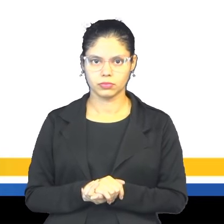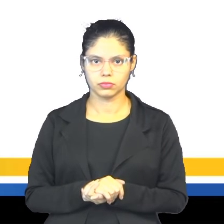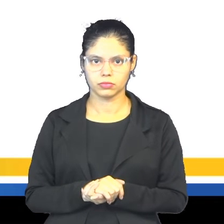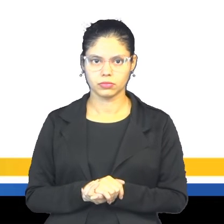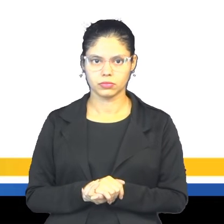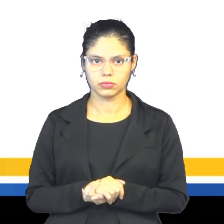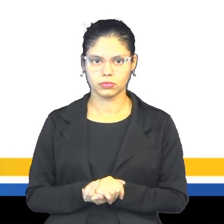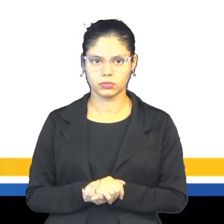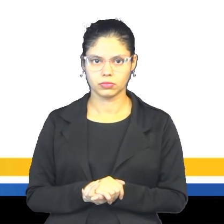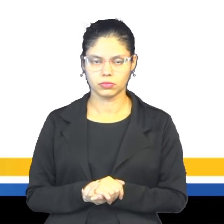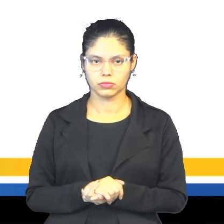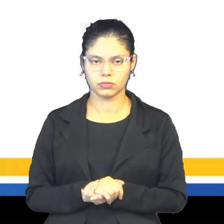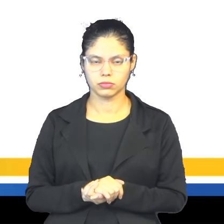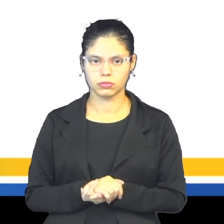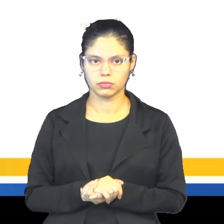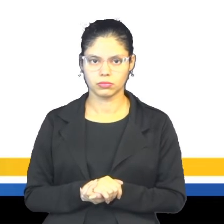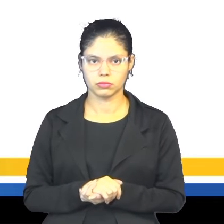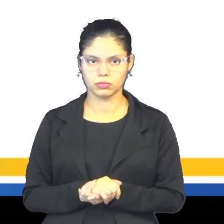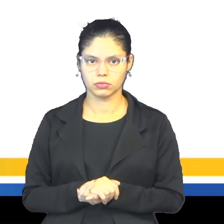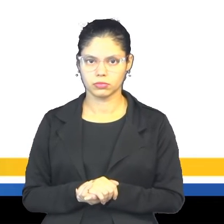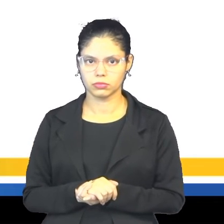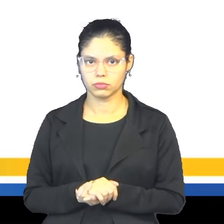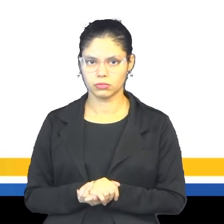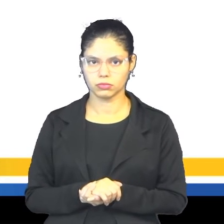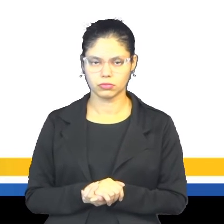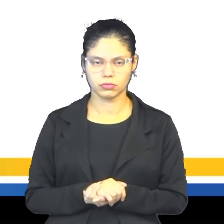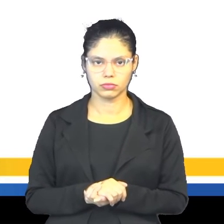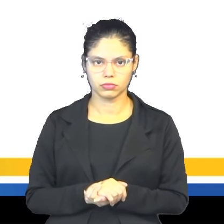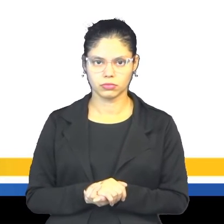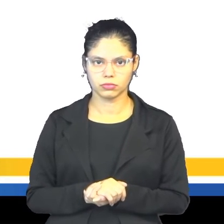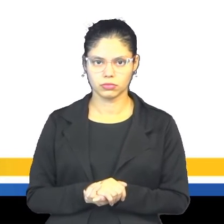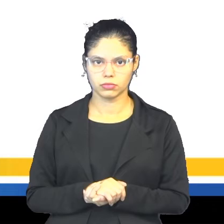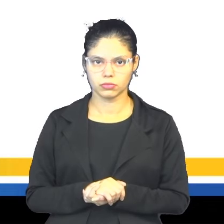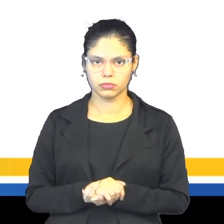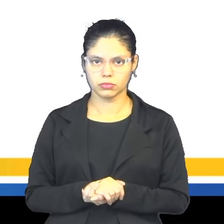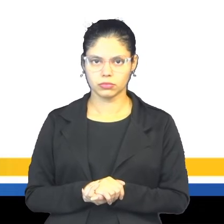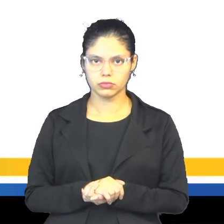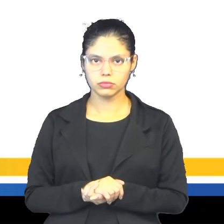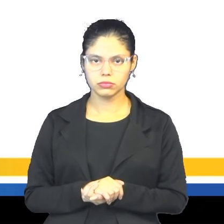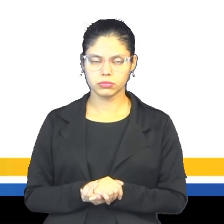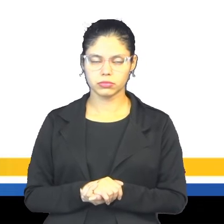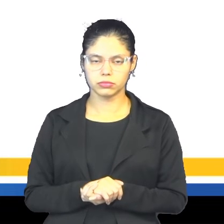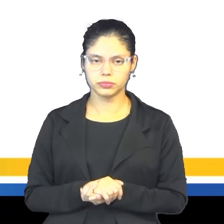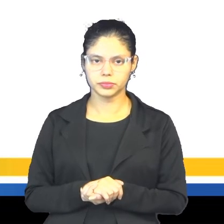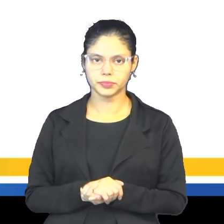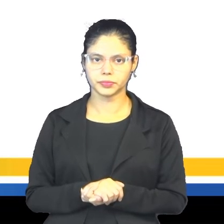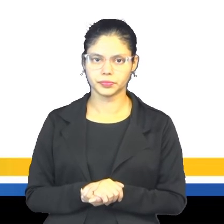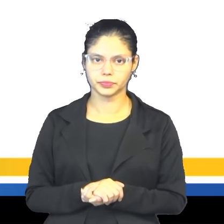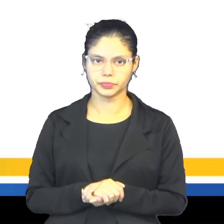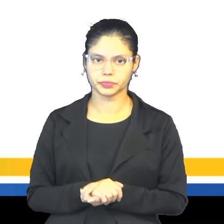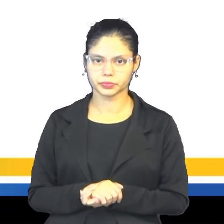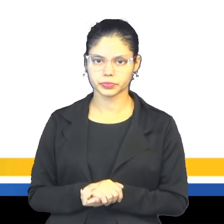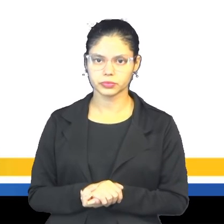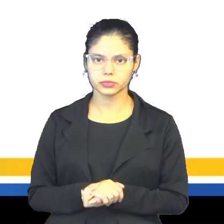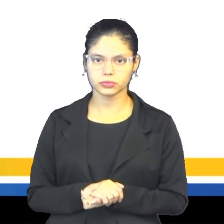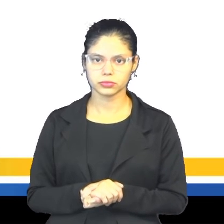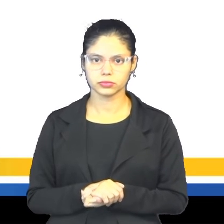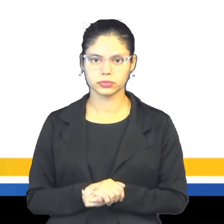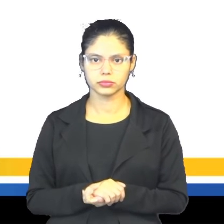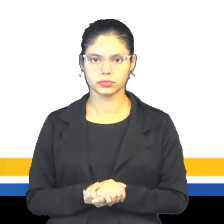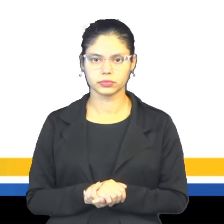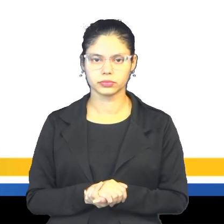Número dois, nós temos, I eat at a different restaurant. Aí temos o espacinho para você